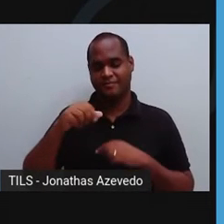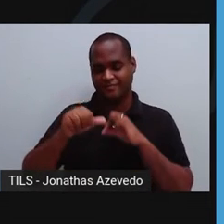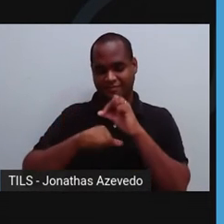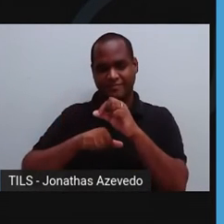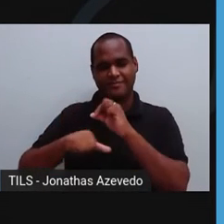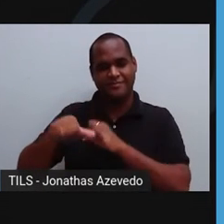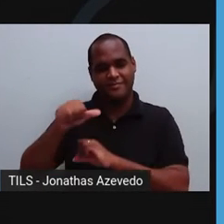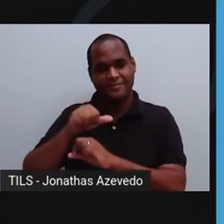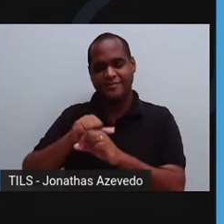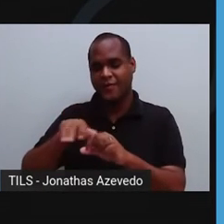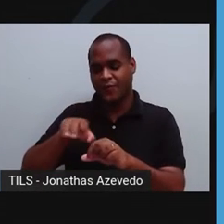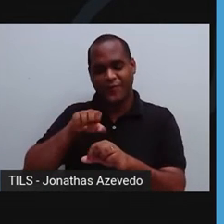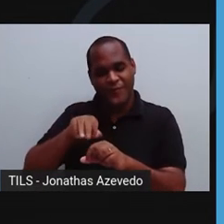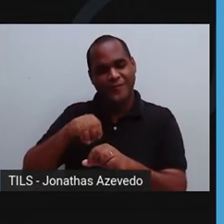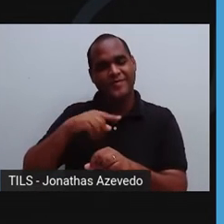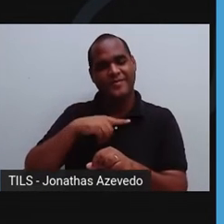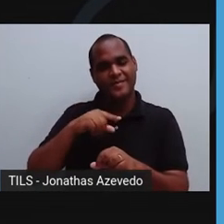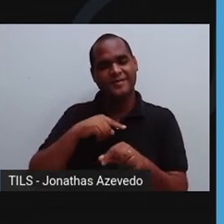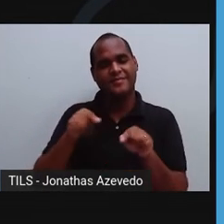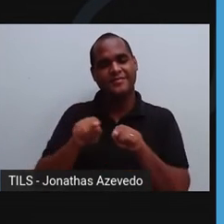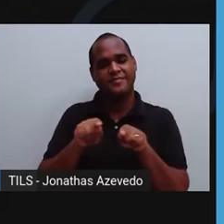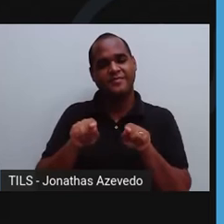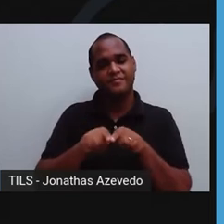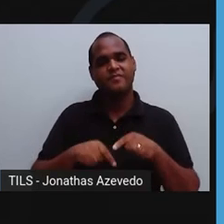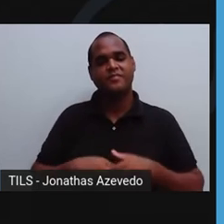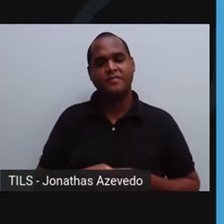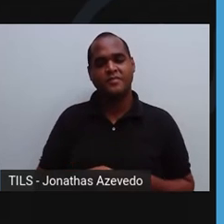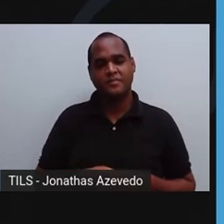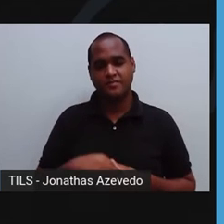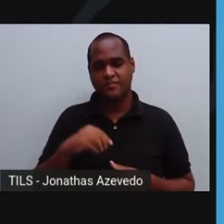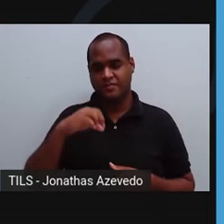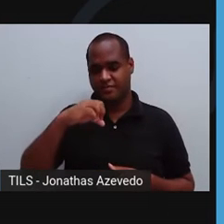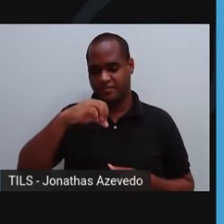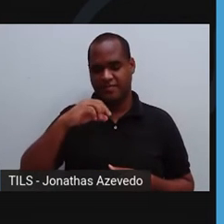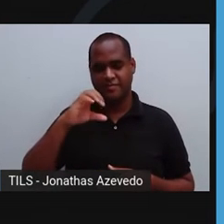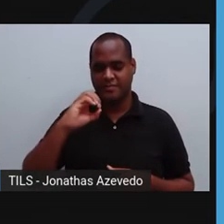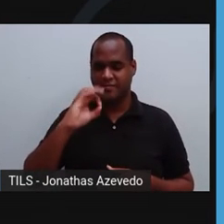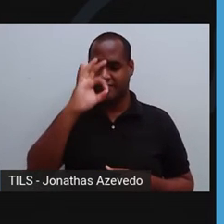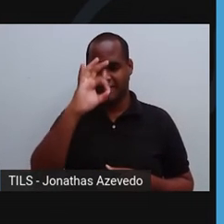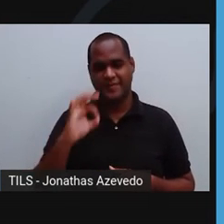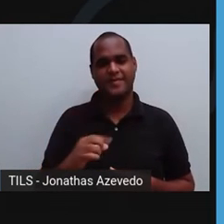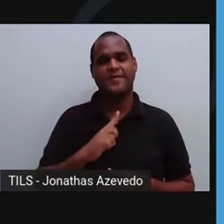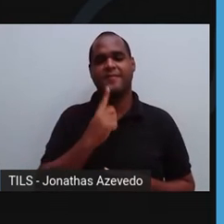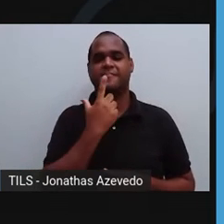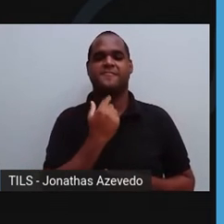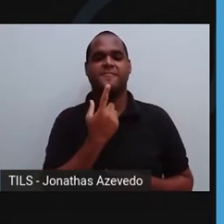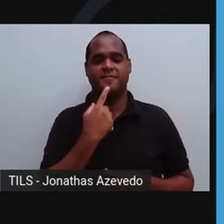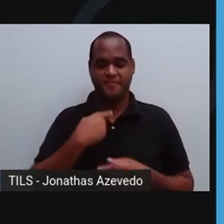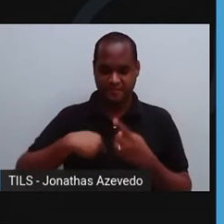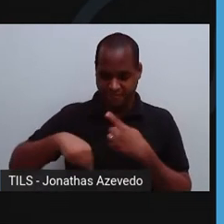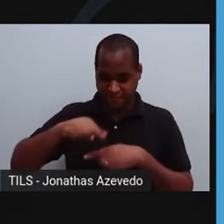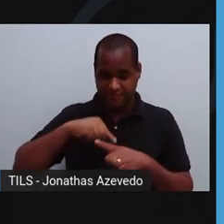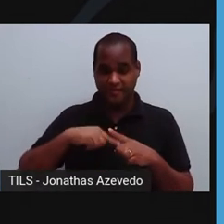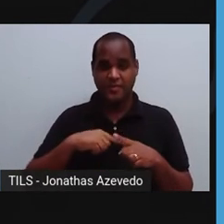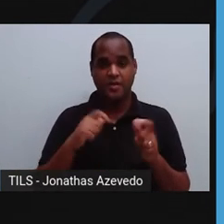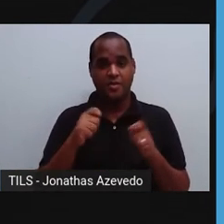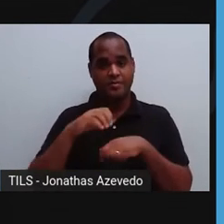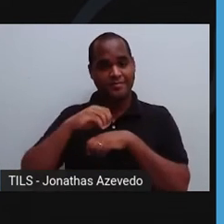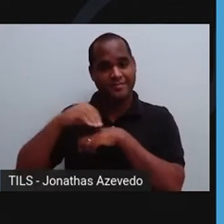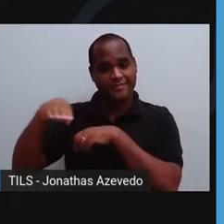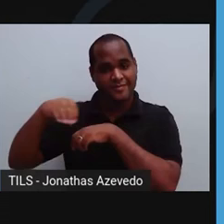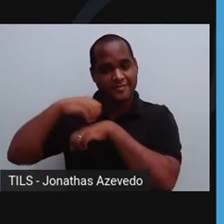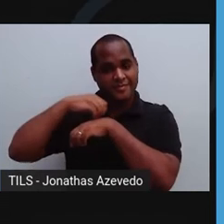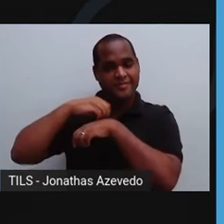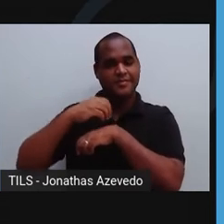reabsorve. E o próprio sistema sanguíneo reabsorve 90% do que ele mesmo levou. Mas